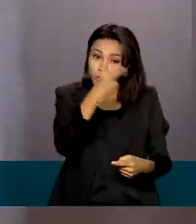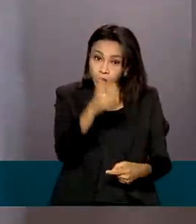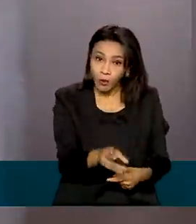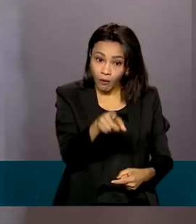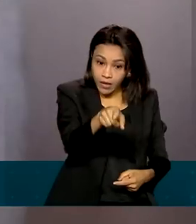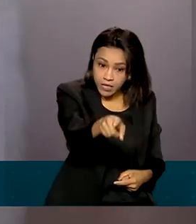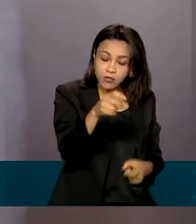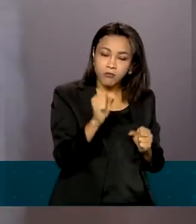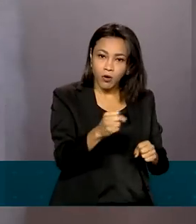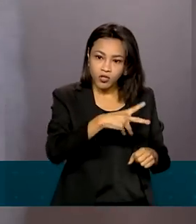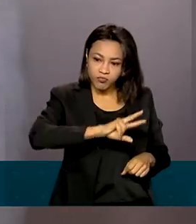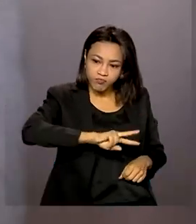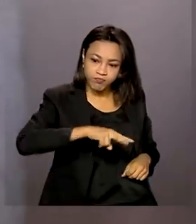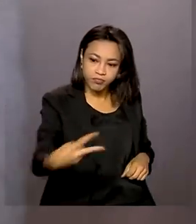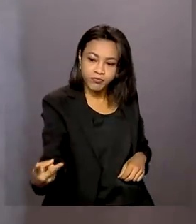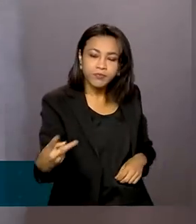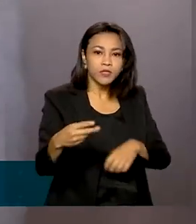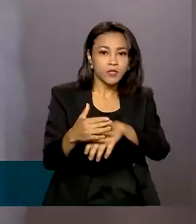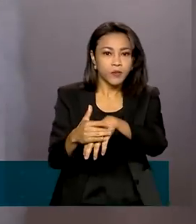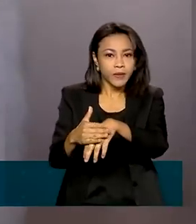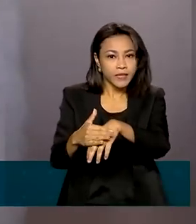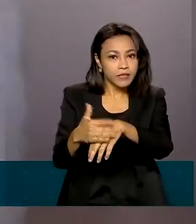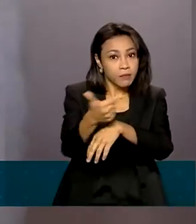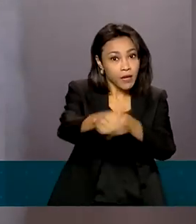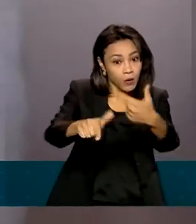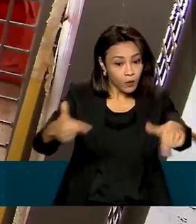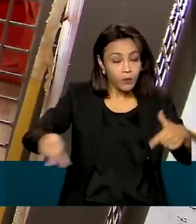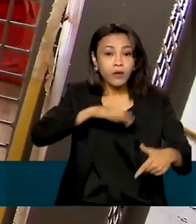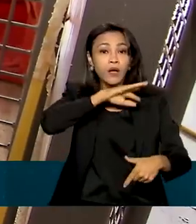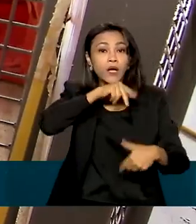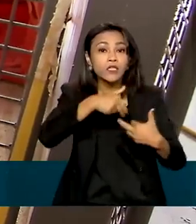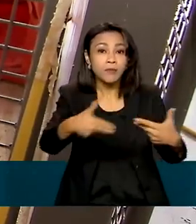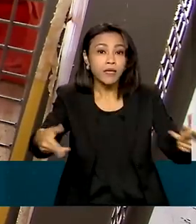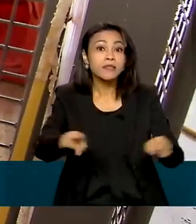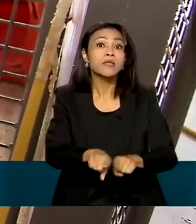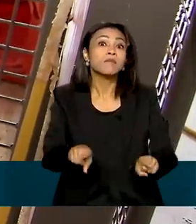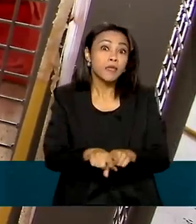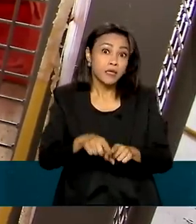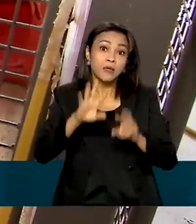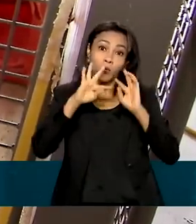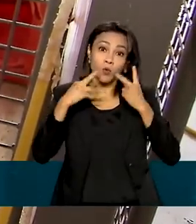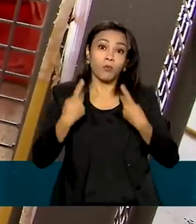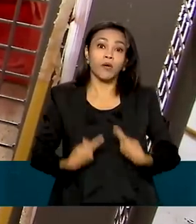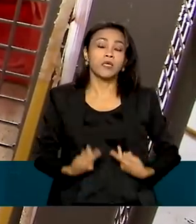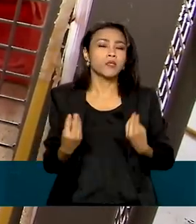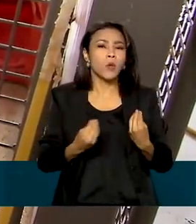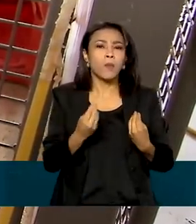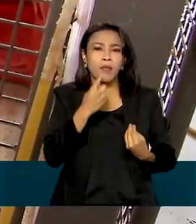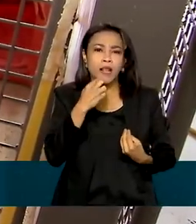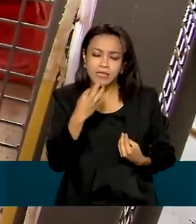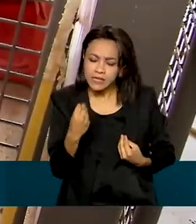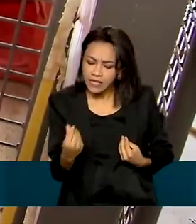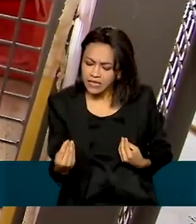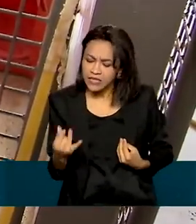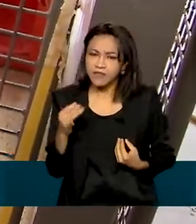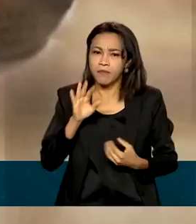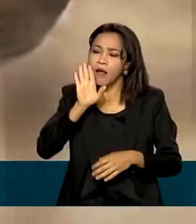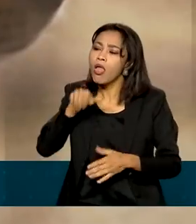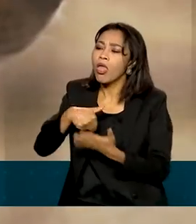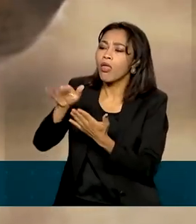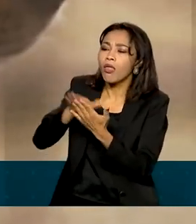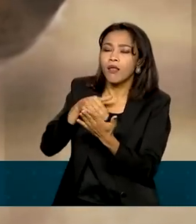podem transmitir raiva para outros animais e também para seres humanos, pela saliva, por meio de mordidas, arranhões e lambidas.